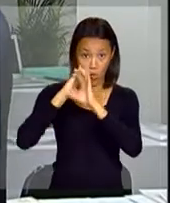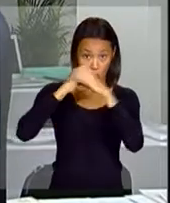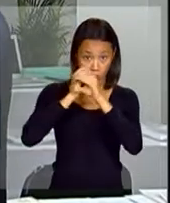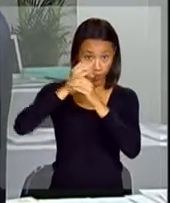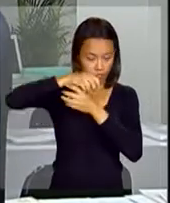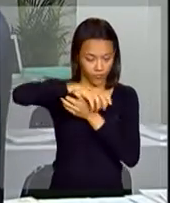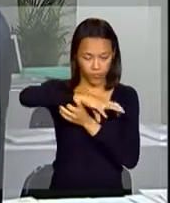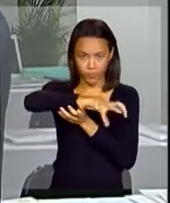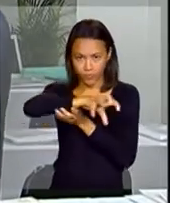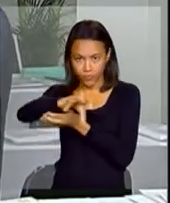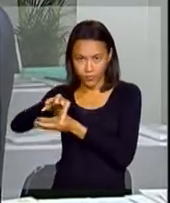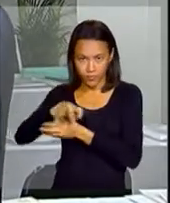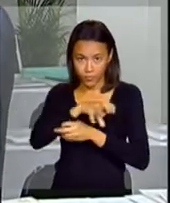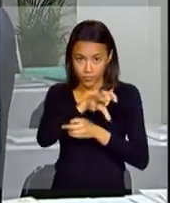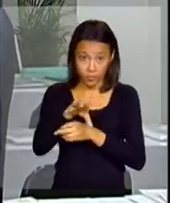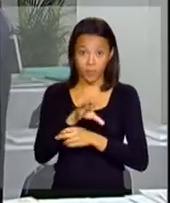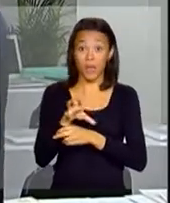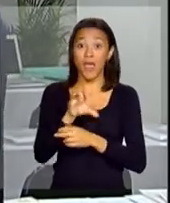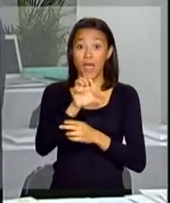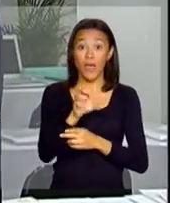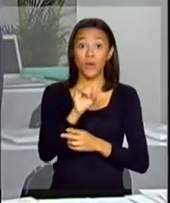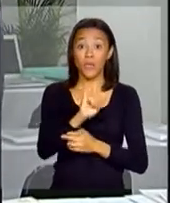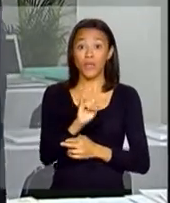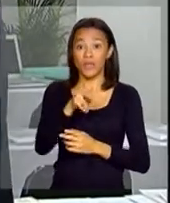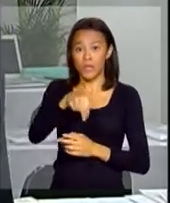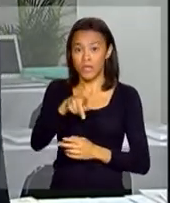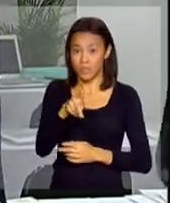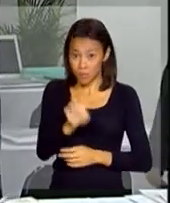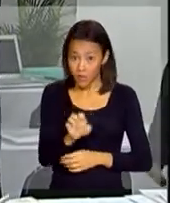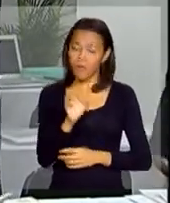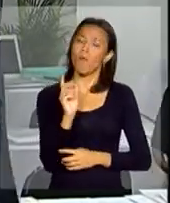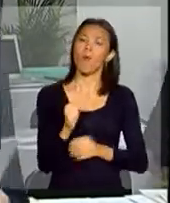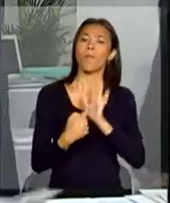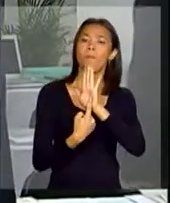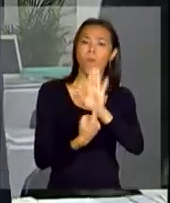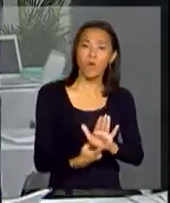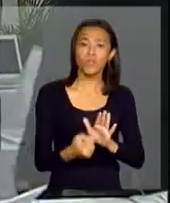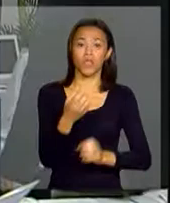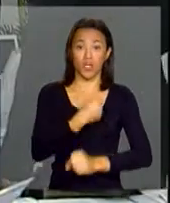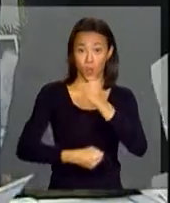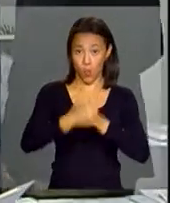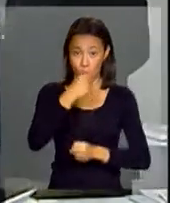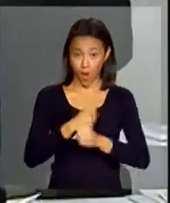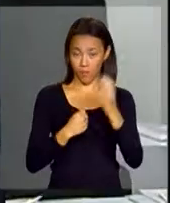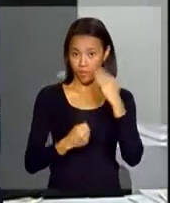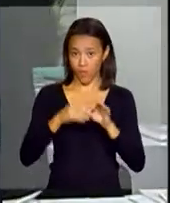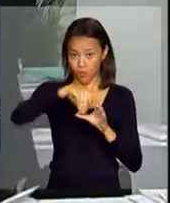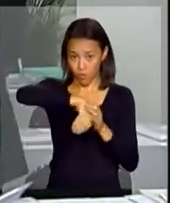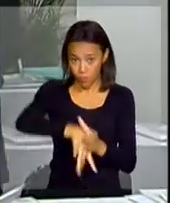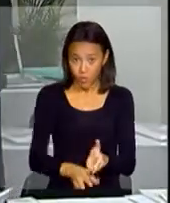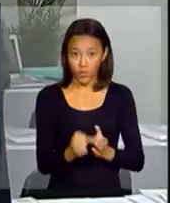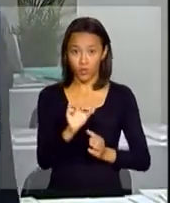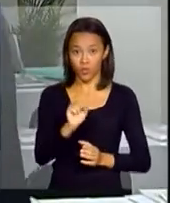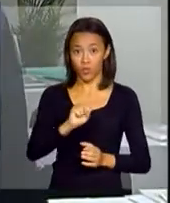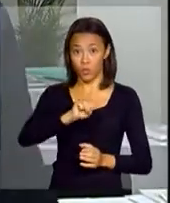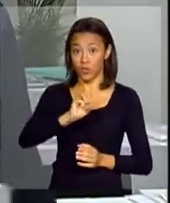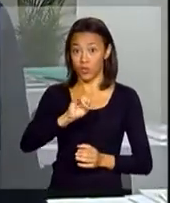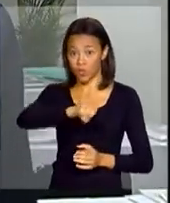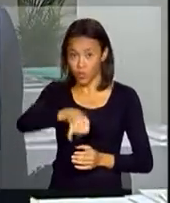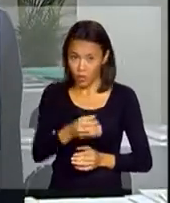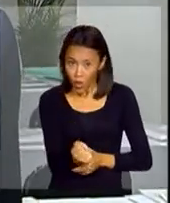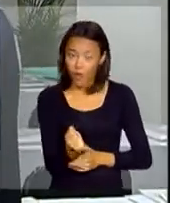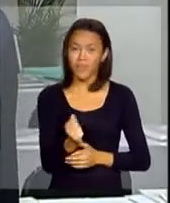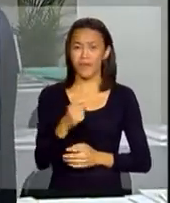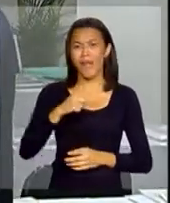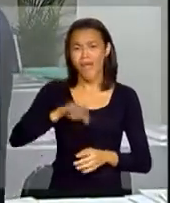pelo Instituto Nacional de Pesquisas Espaciais, o INPE, apontou que no ano passado o plantio de soja já tinha deixado de ser uma